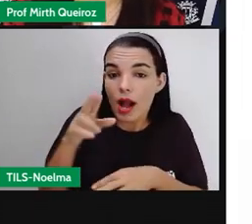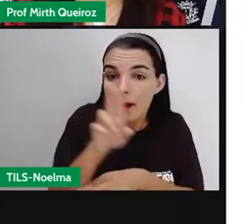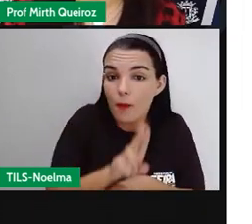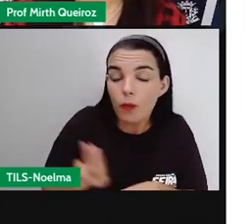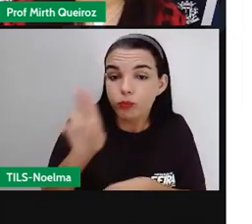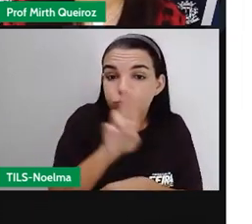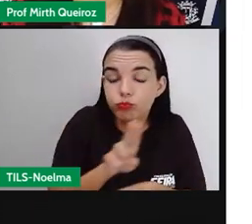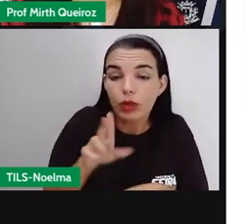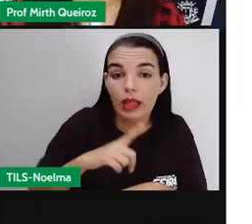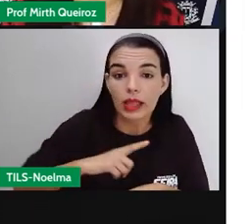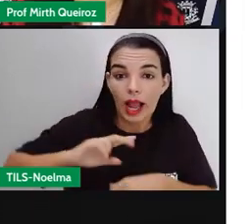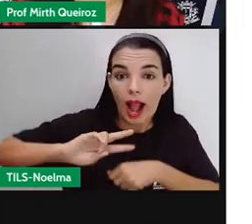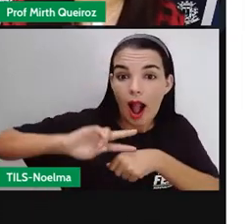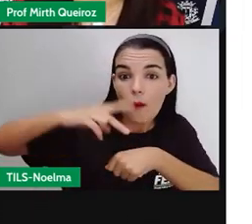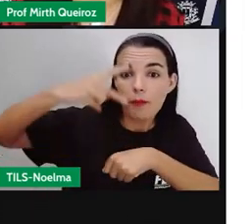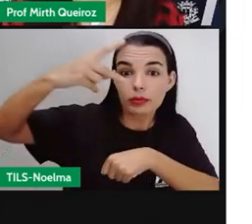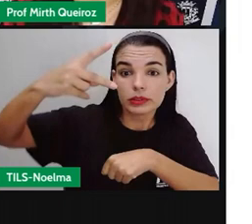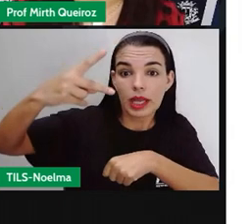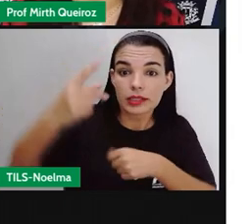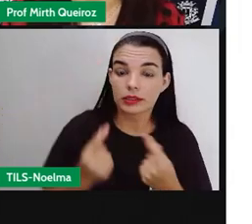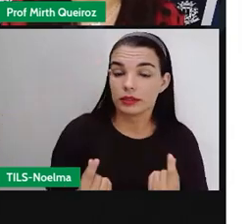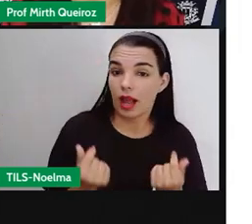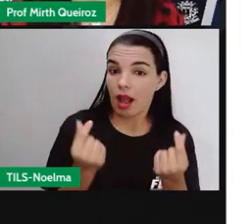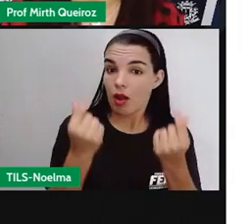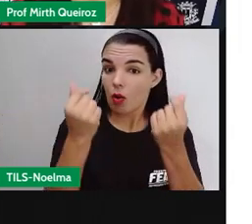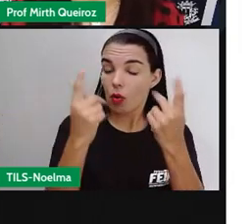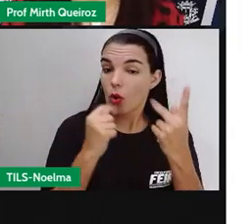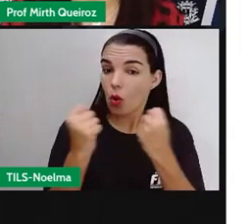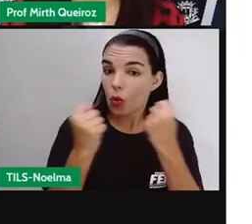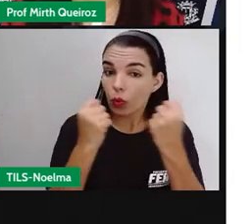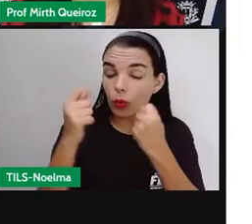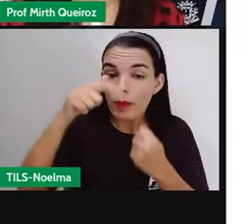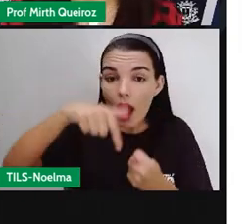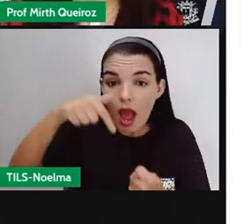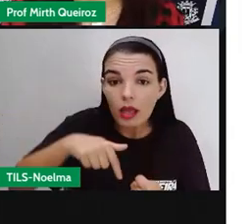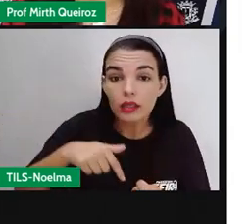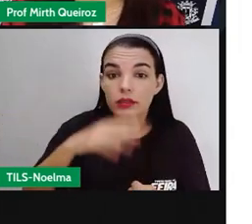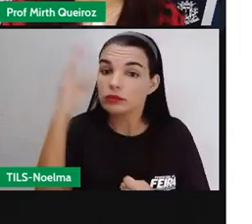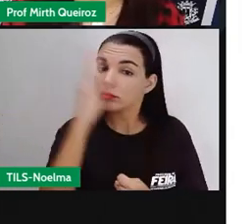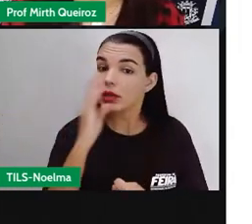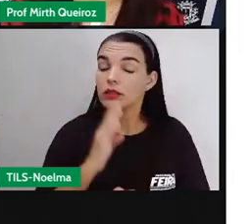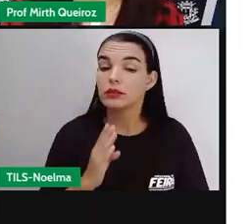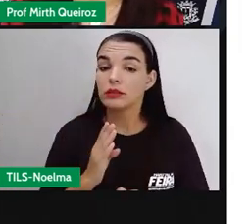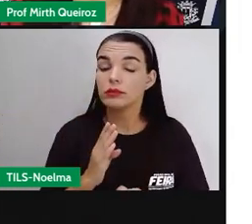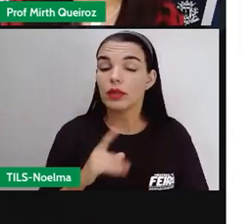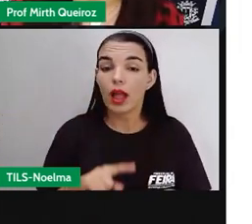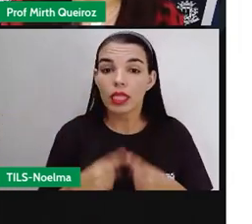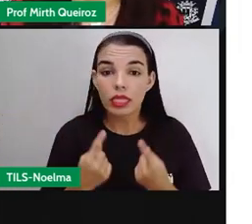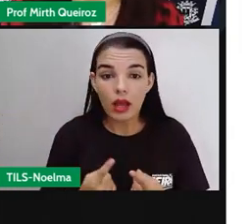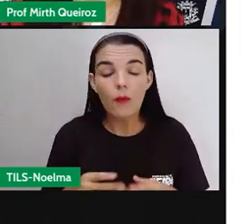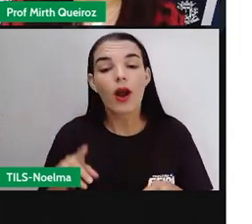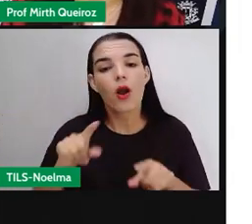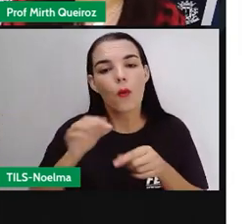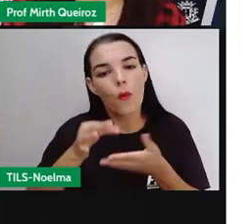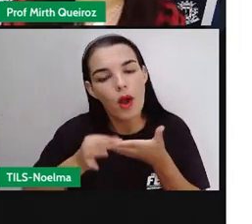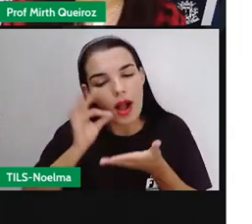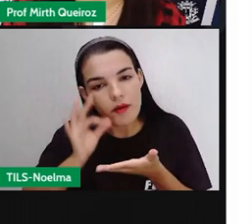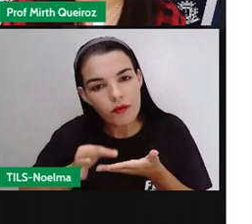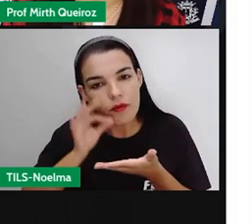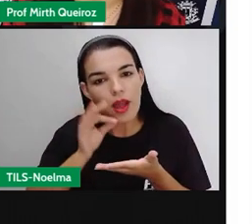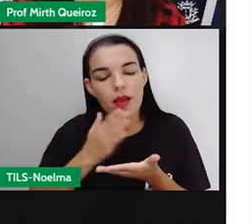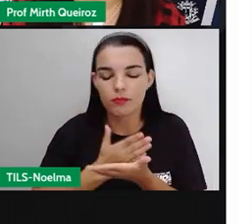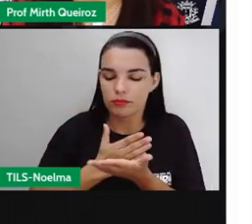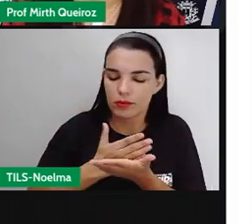que aumentasse a renda do país, que aumentasse o lucro aí do país. E assim, o café foi essa